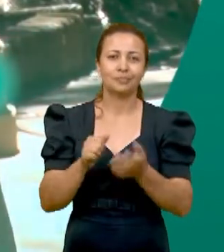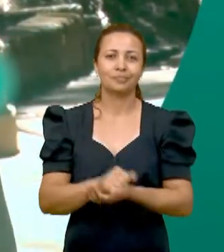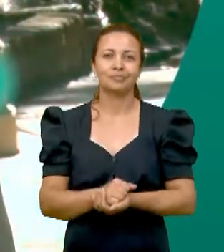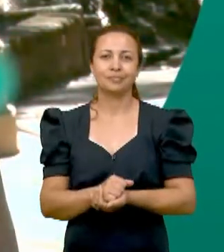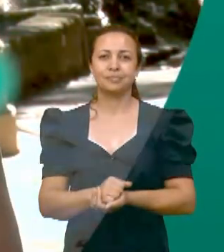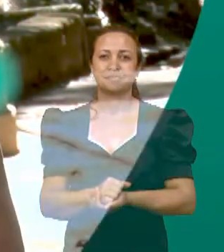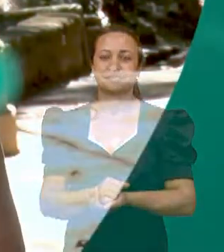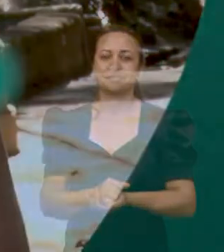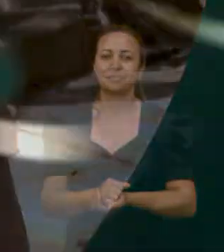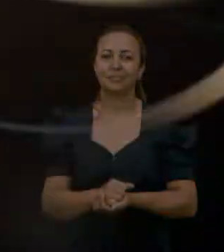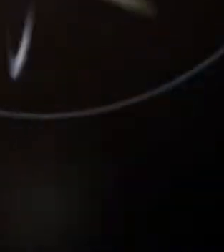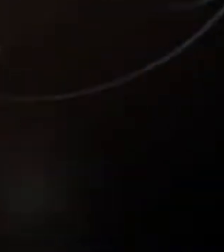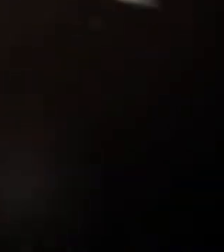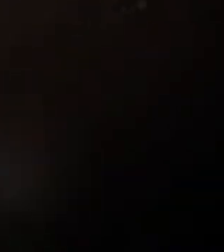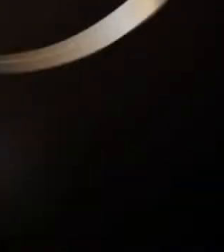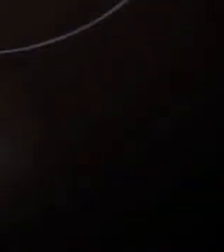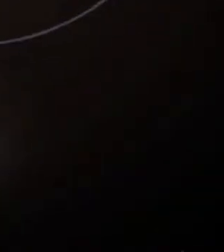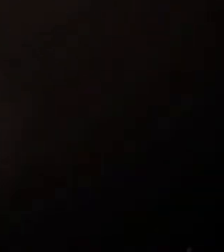intervalo.